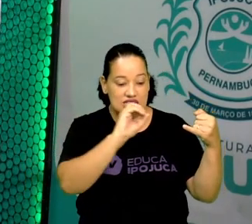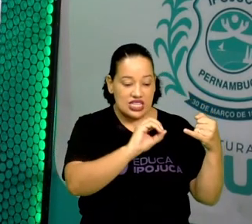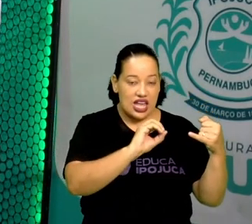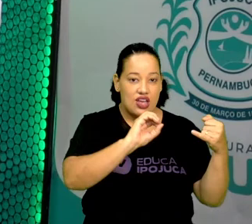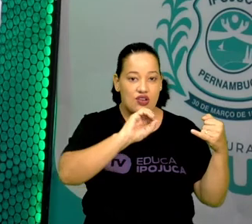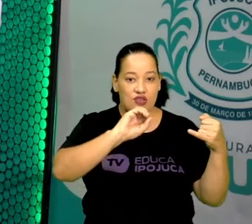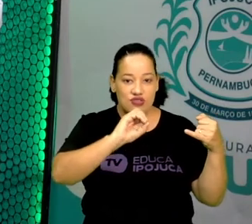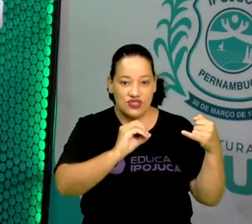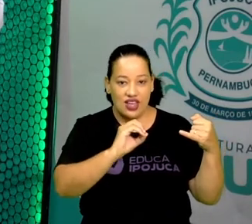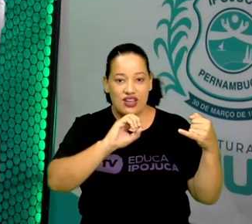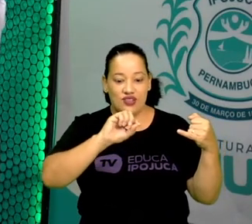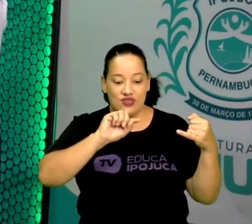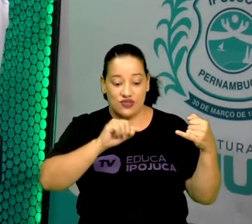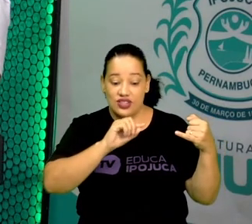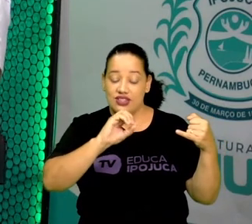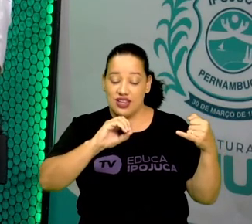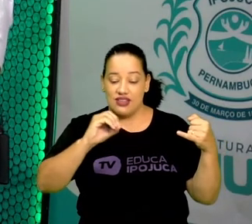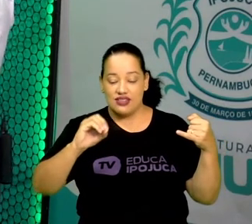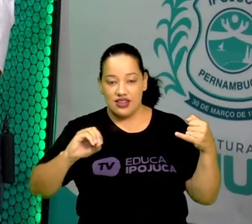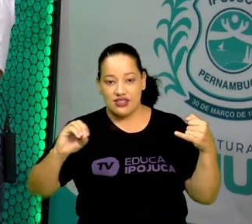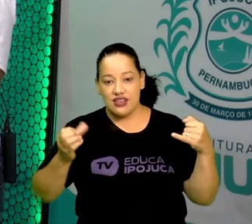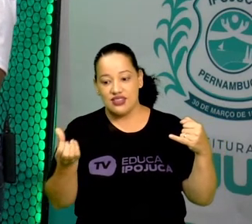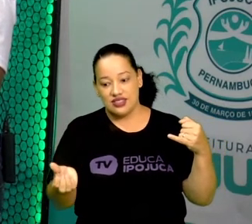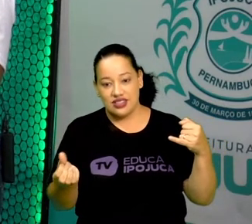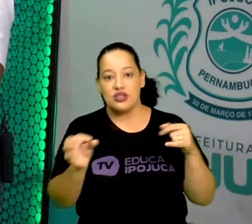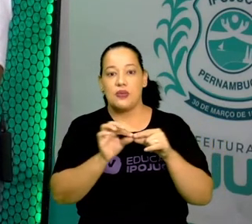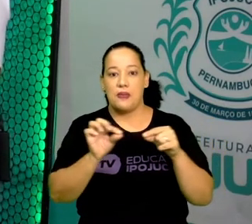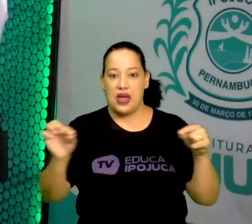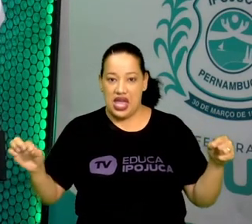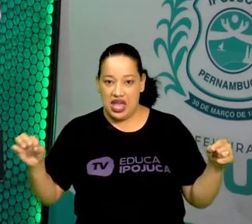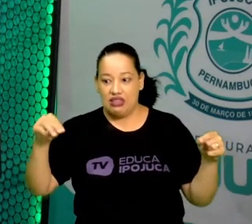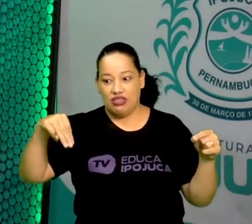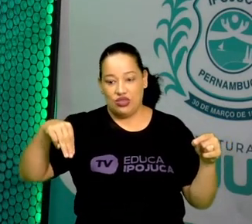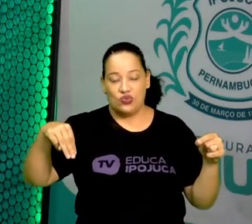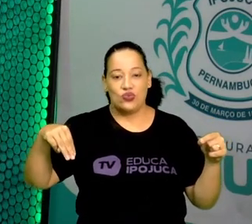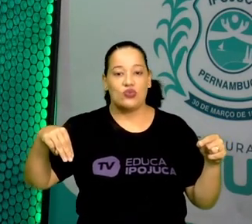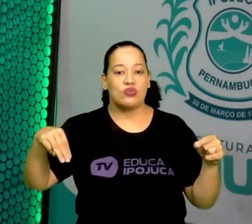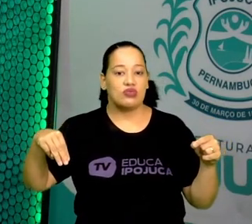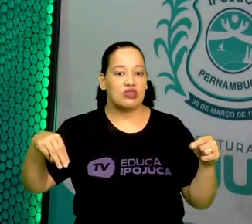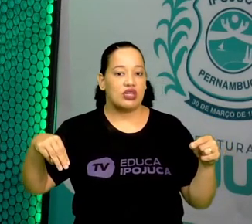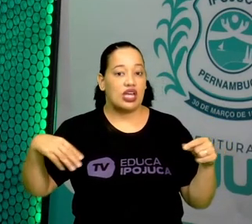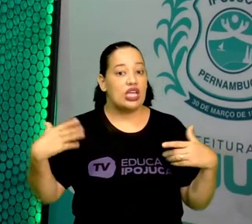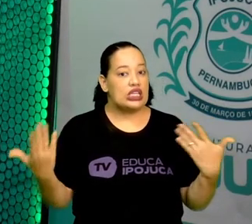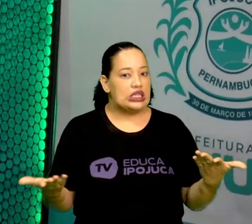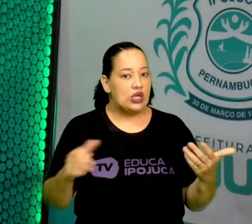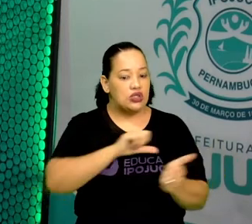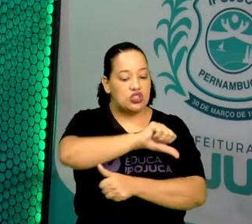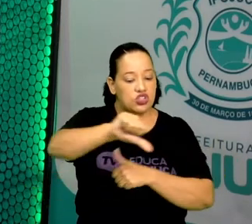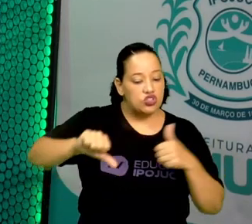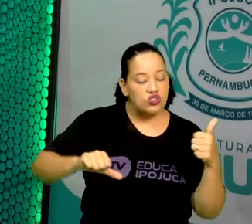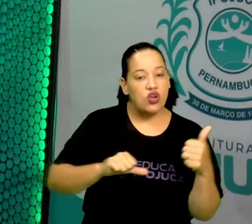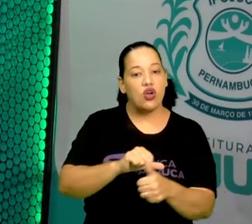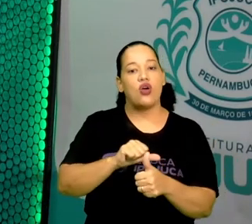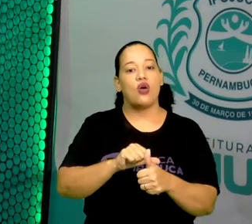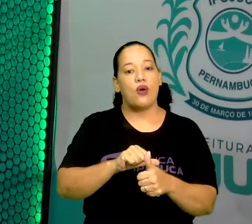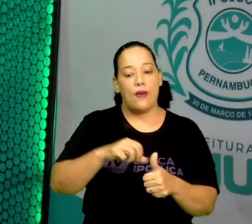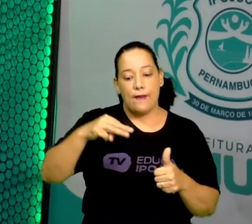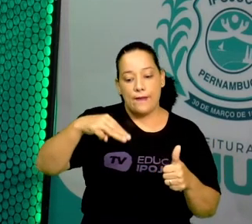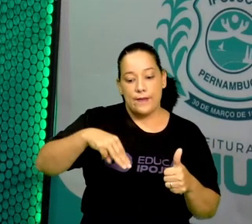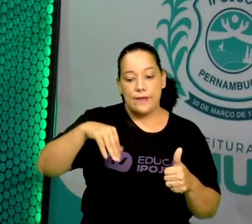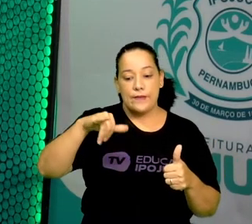,00006 metros. Como seria essa medida em microns?